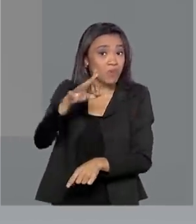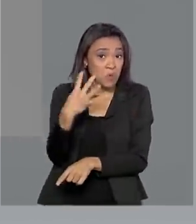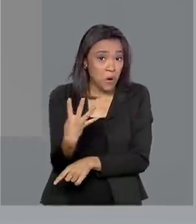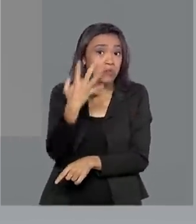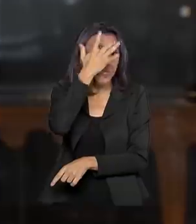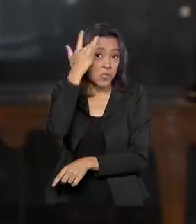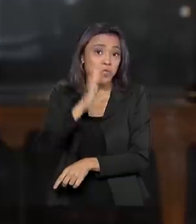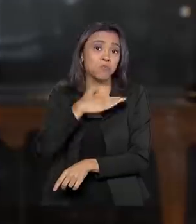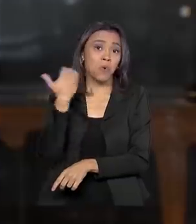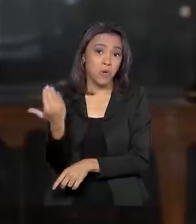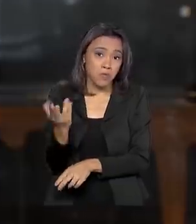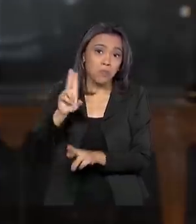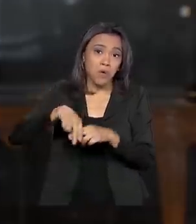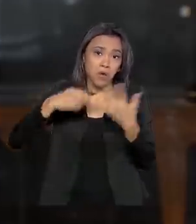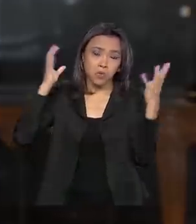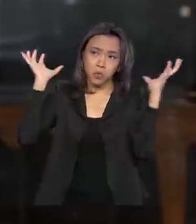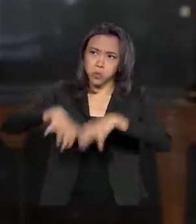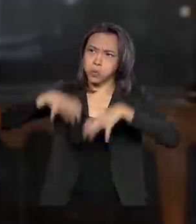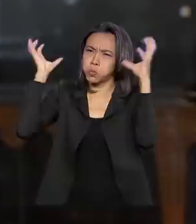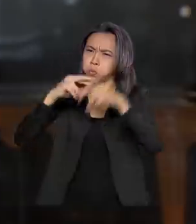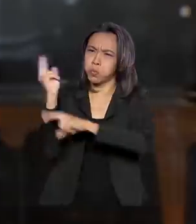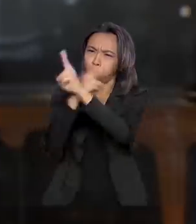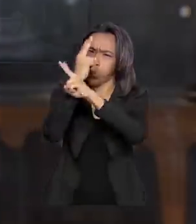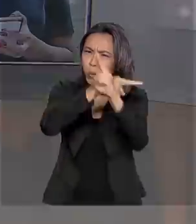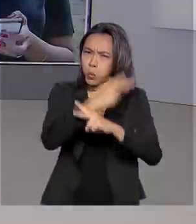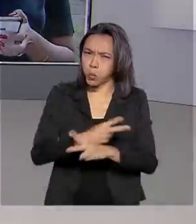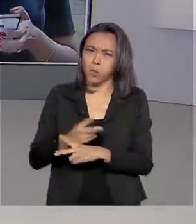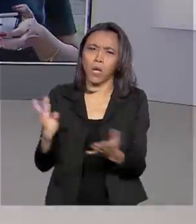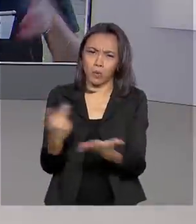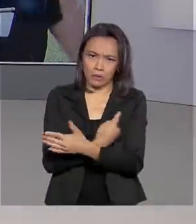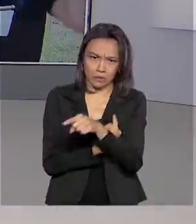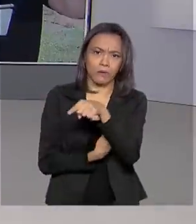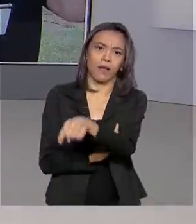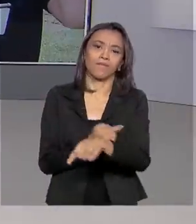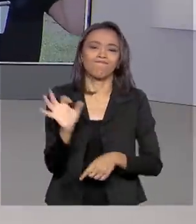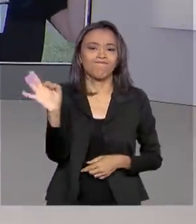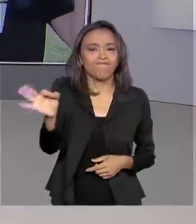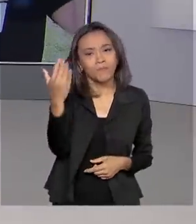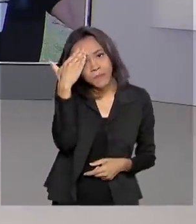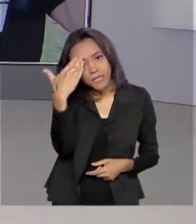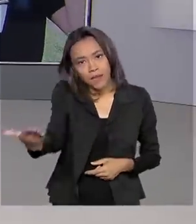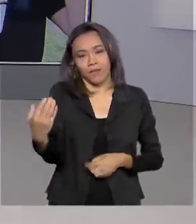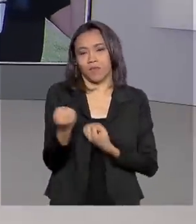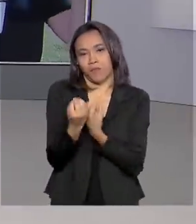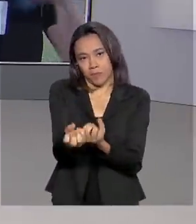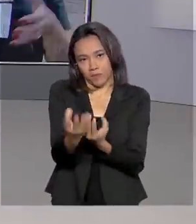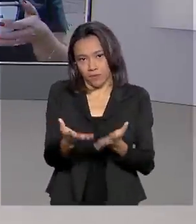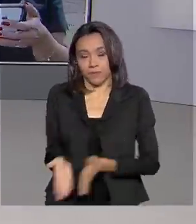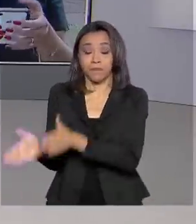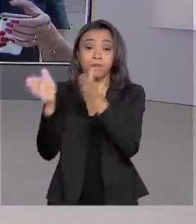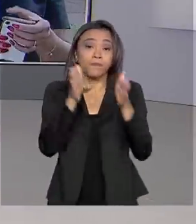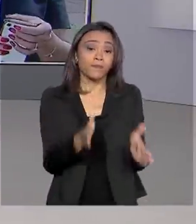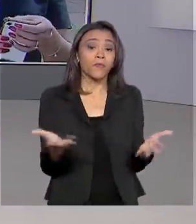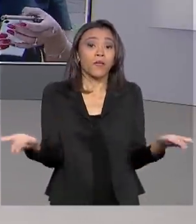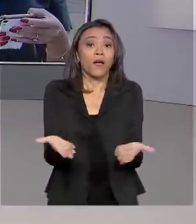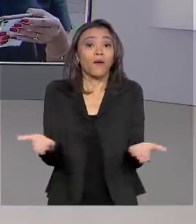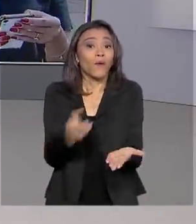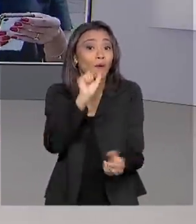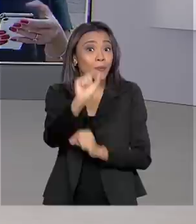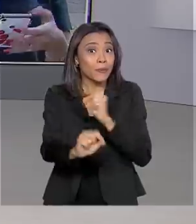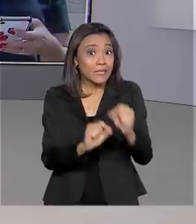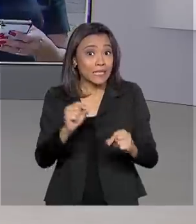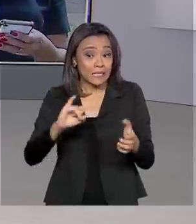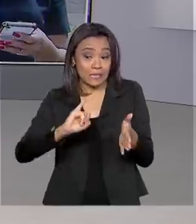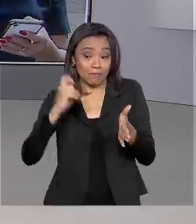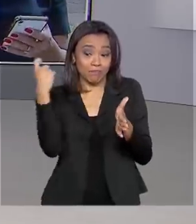morreram, Renata, em função dos temporais. Volto com você. Está certo, Selma. Muito obrigada pelas suas informações. E olha, chegou a hora de acertar as